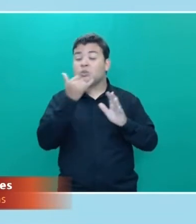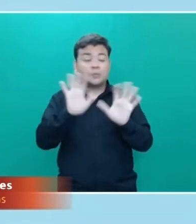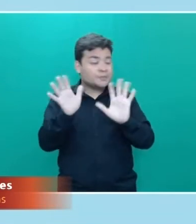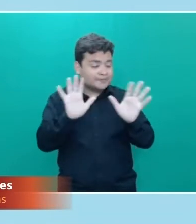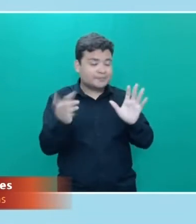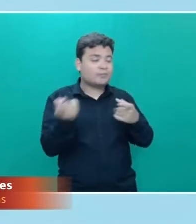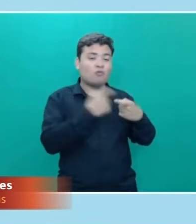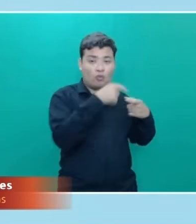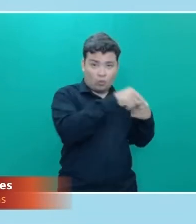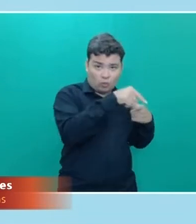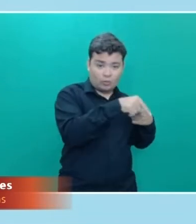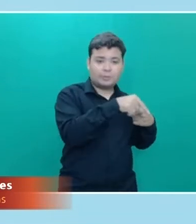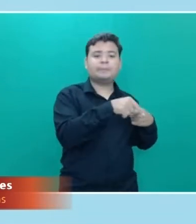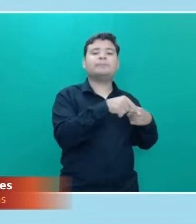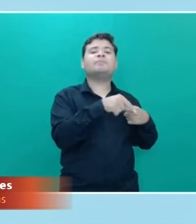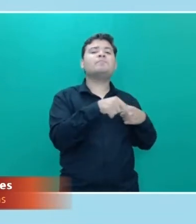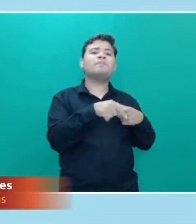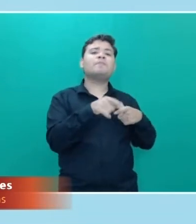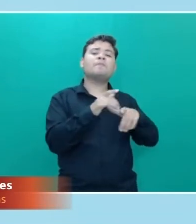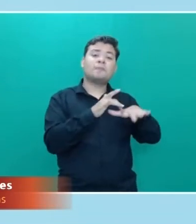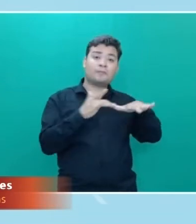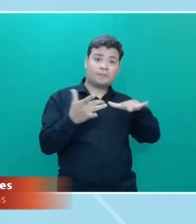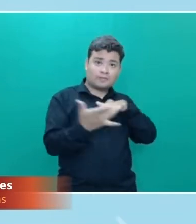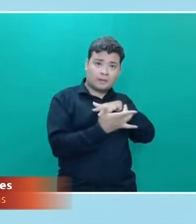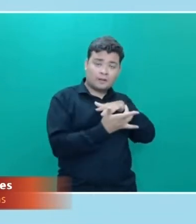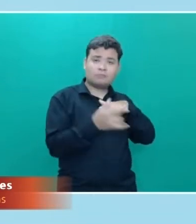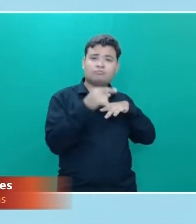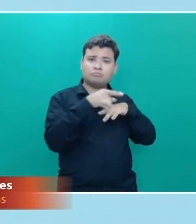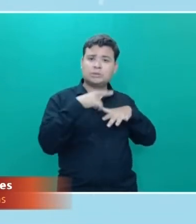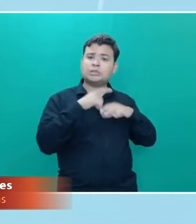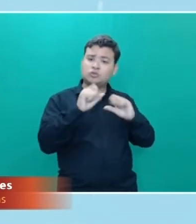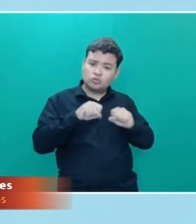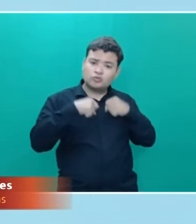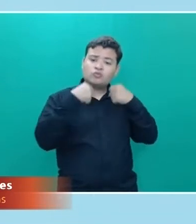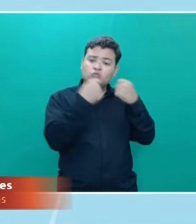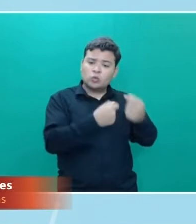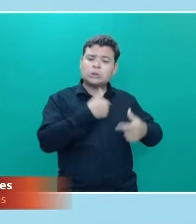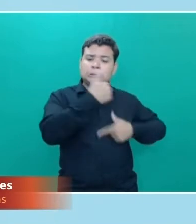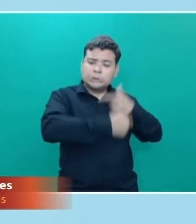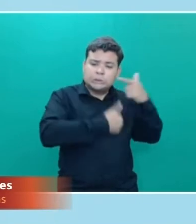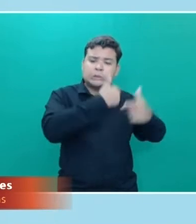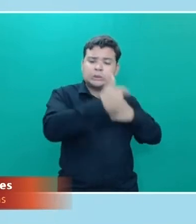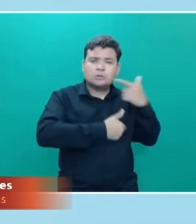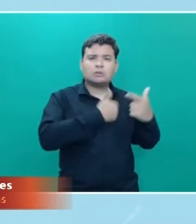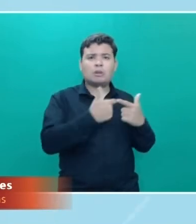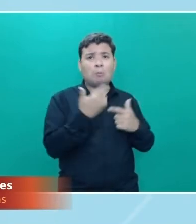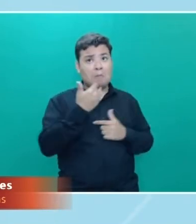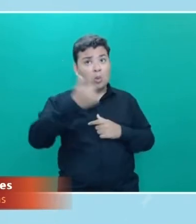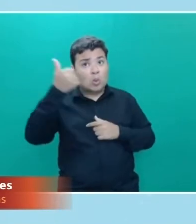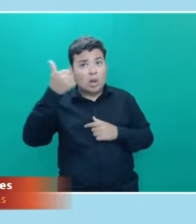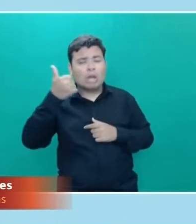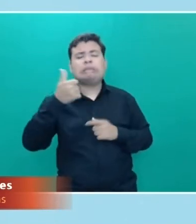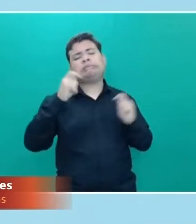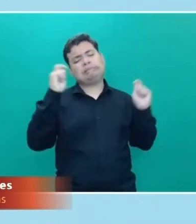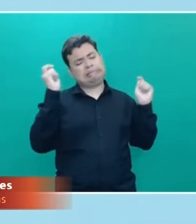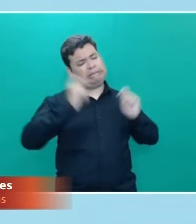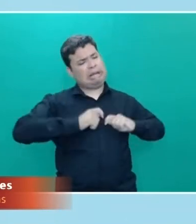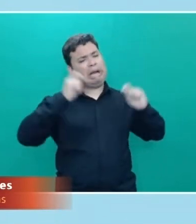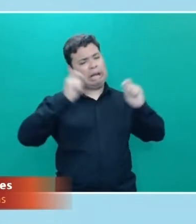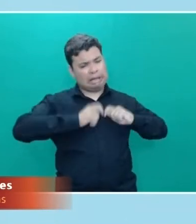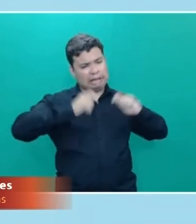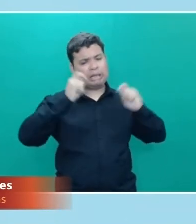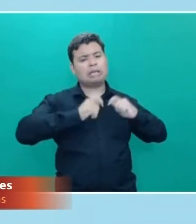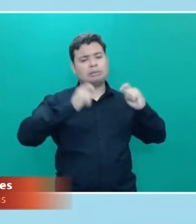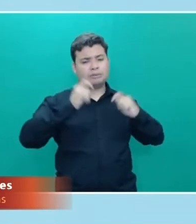sintetizando, as redes sociais elas estão empreendendo esforços, tá bom? Pode melhorar ainda mais, pode melhorar esse